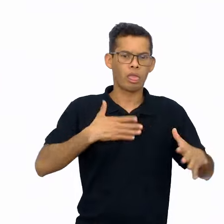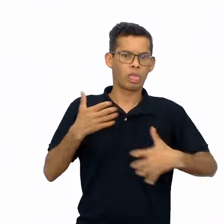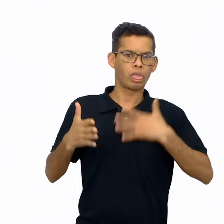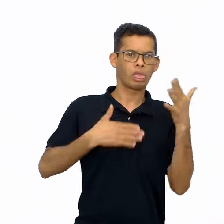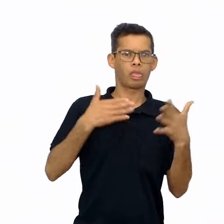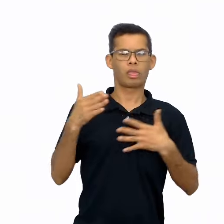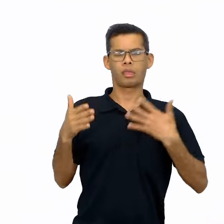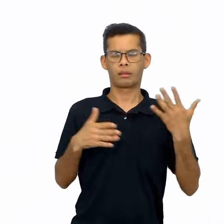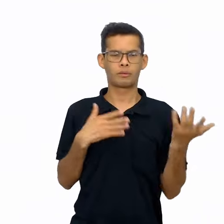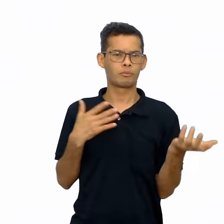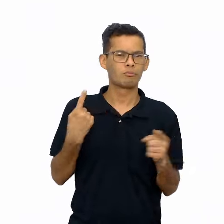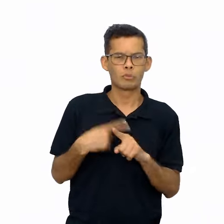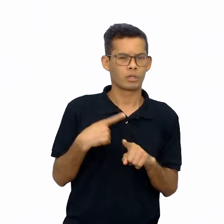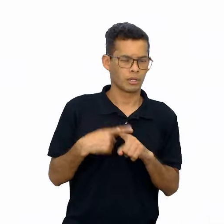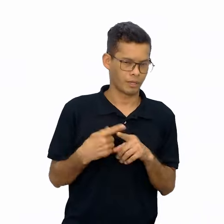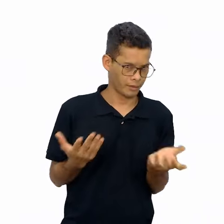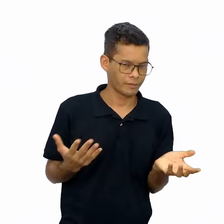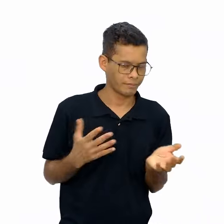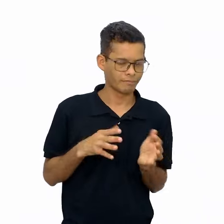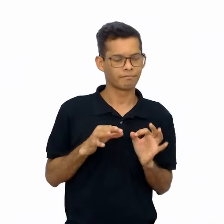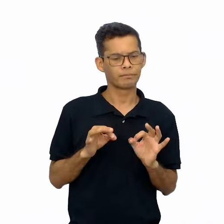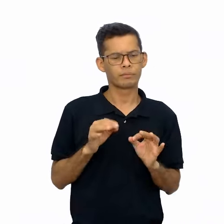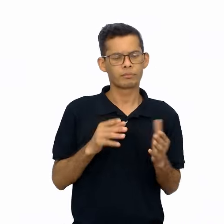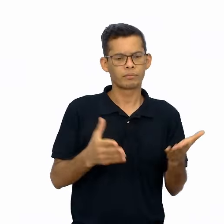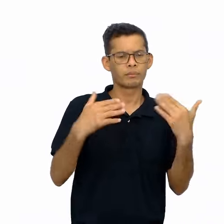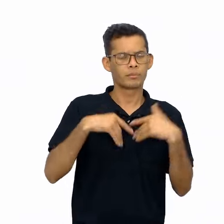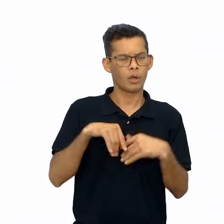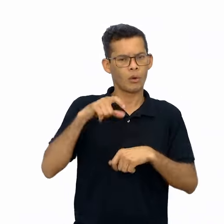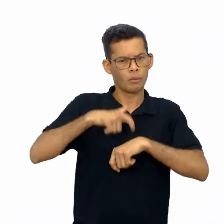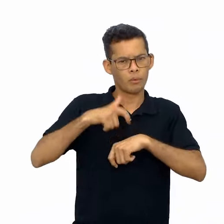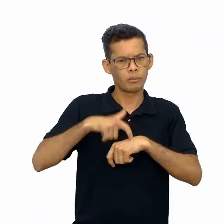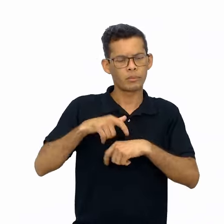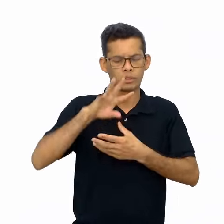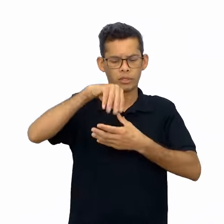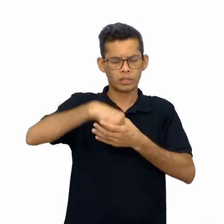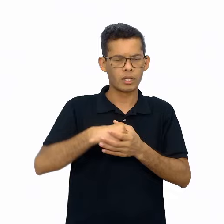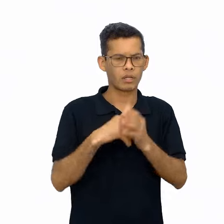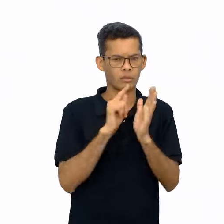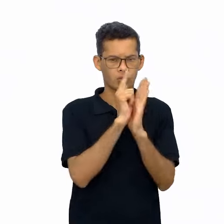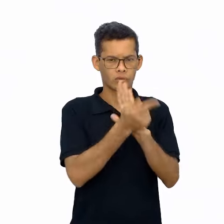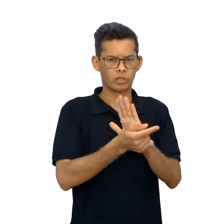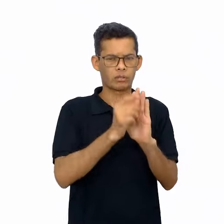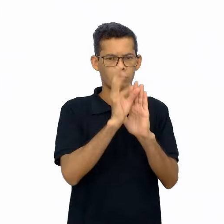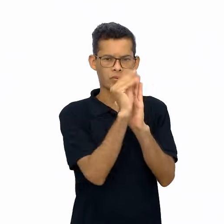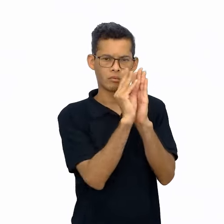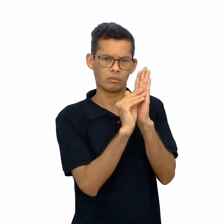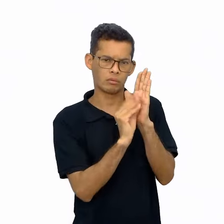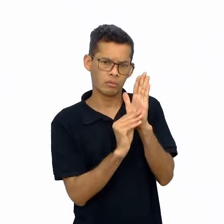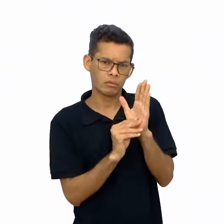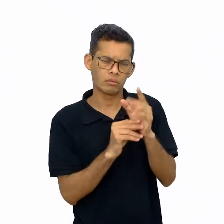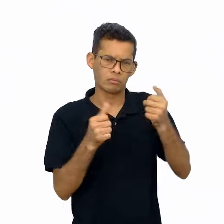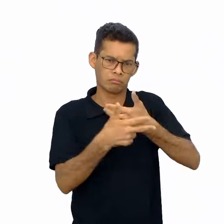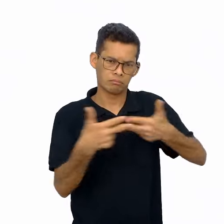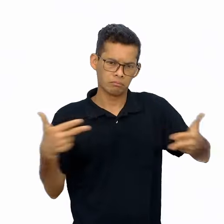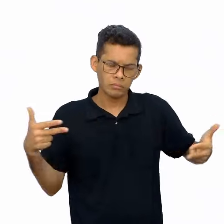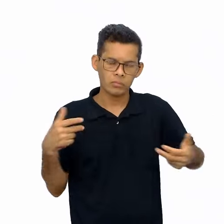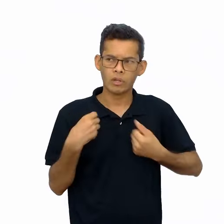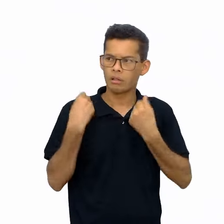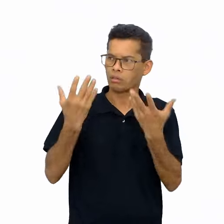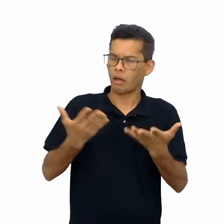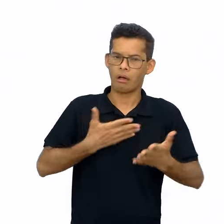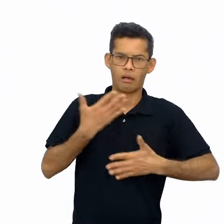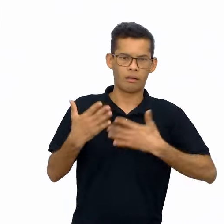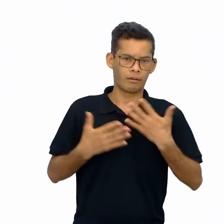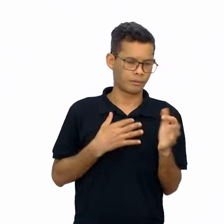Enfim, momento em que algumas características do gênero possam ser anunciadas. Na aula 2, o